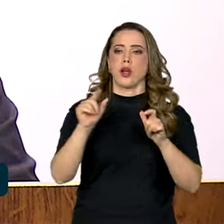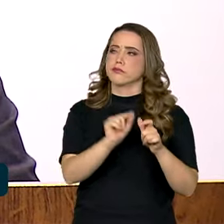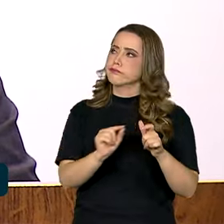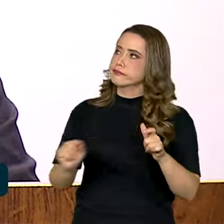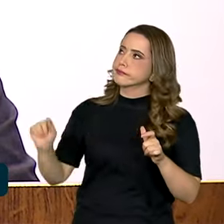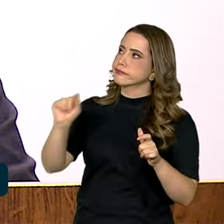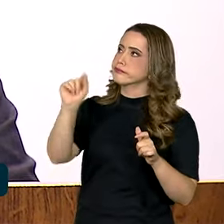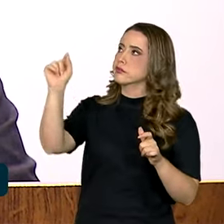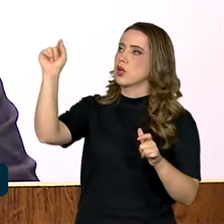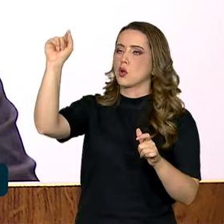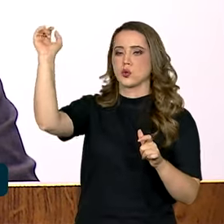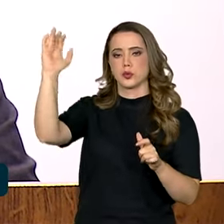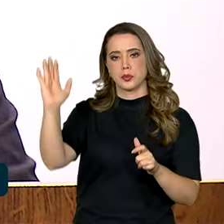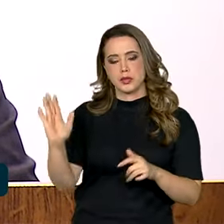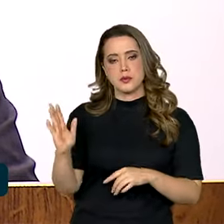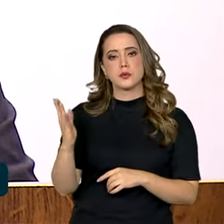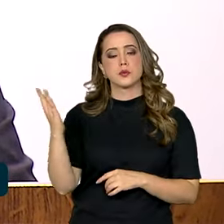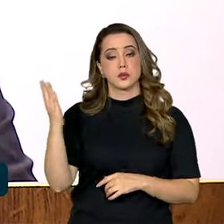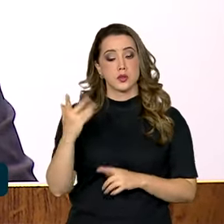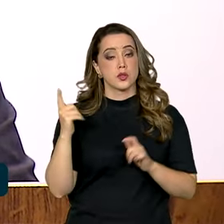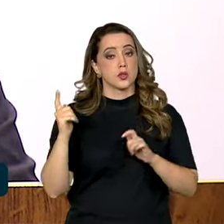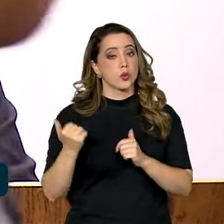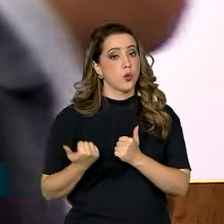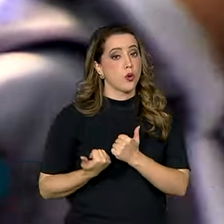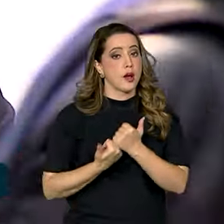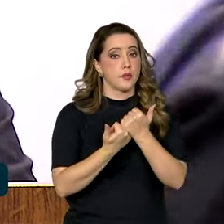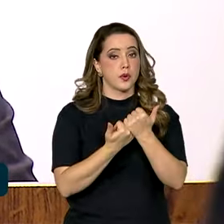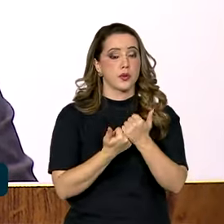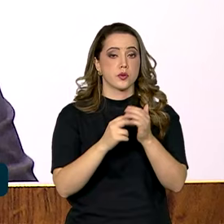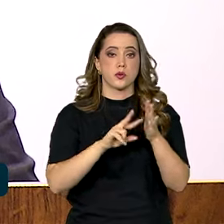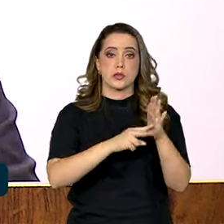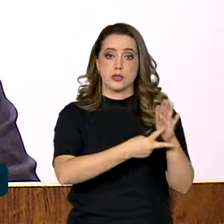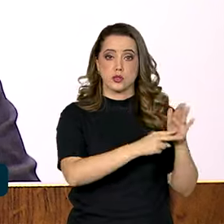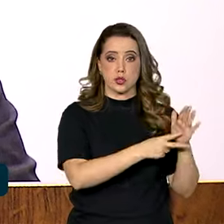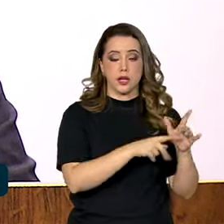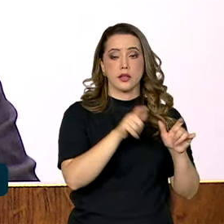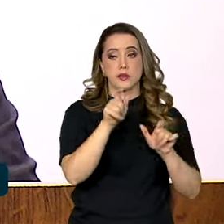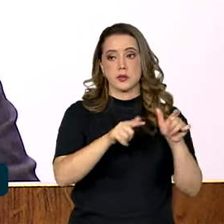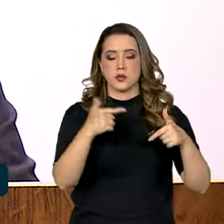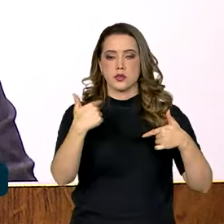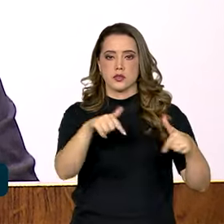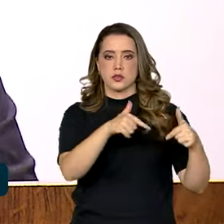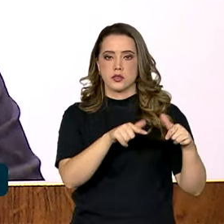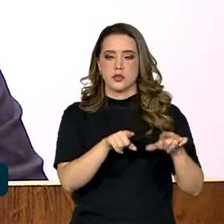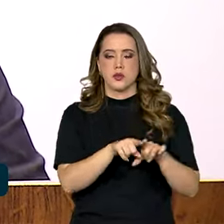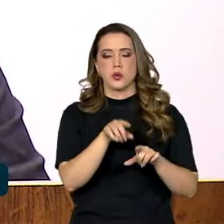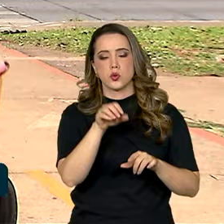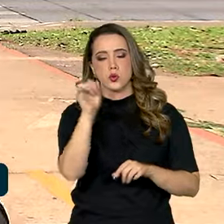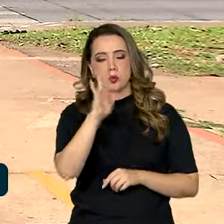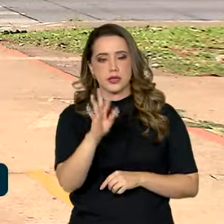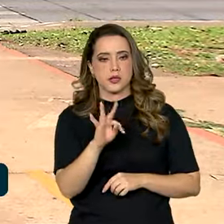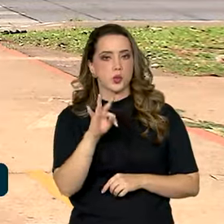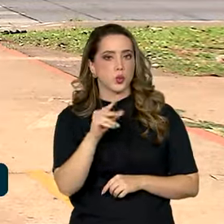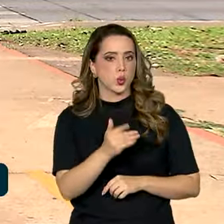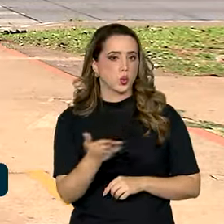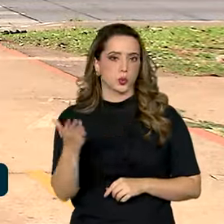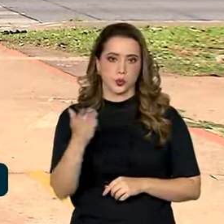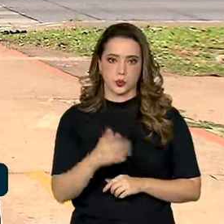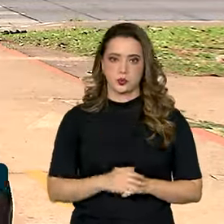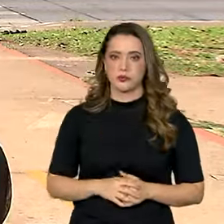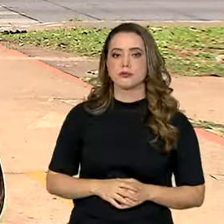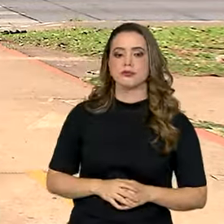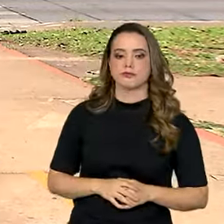promovidos pelas superintendências regionais do trabalho, com apoio de sindicatos de trabalhadores e empregadores pelo Brasil afora. A ideia do